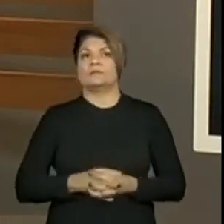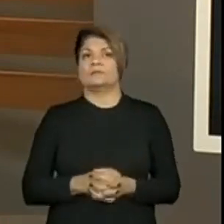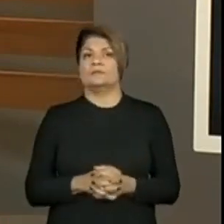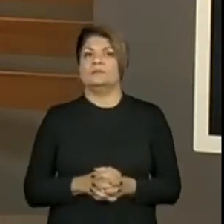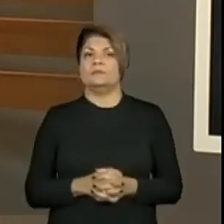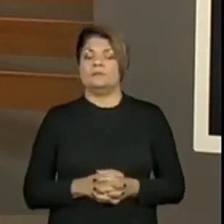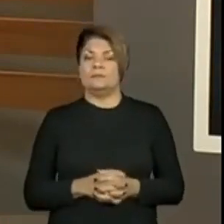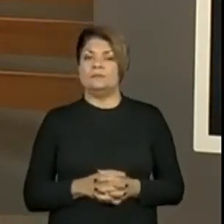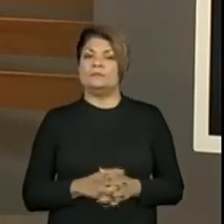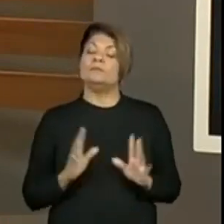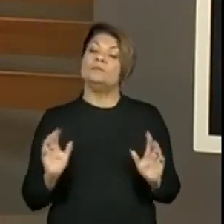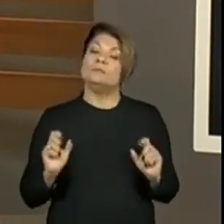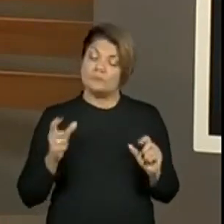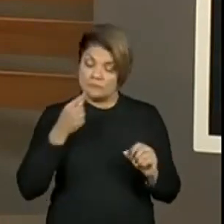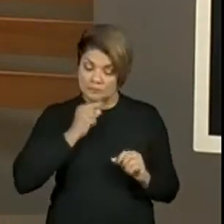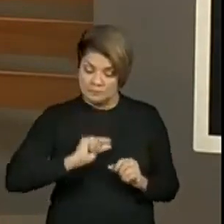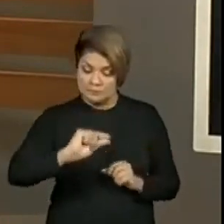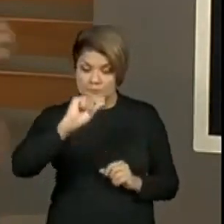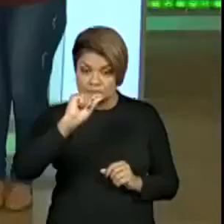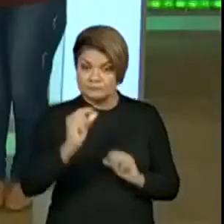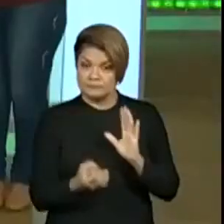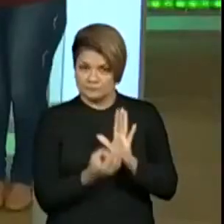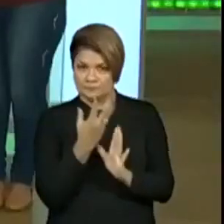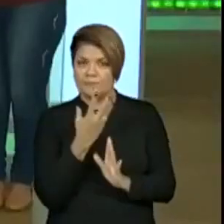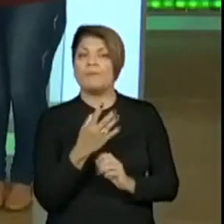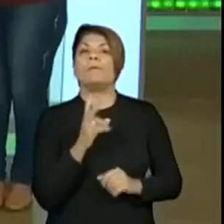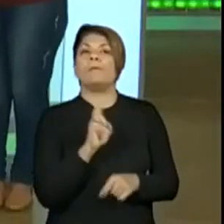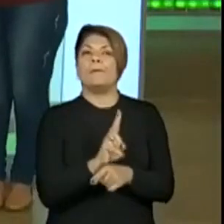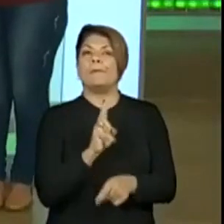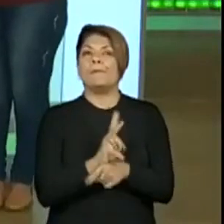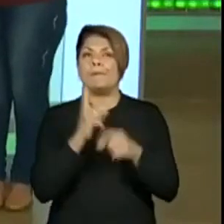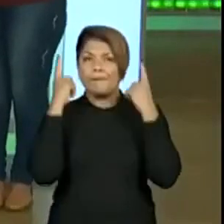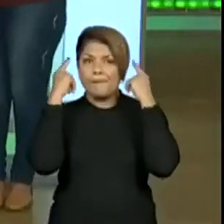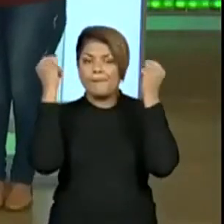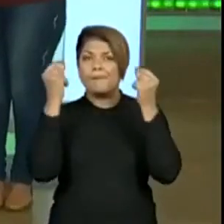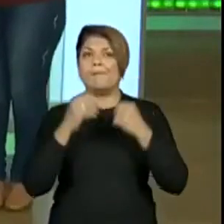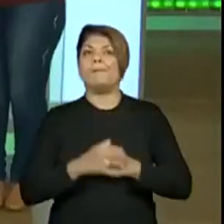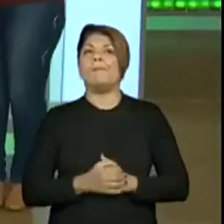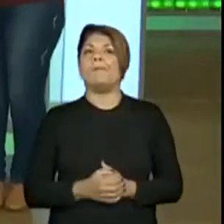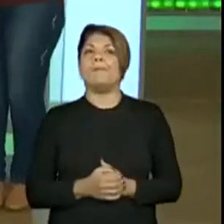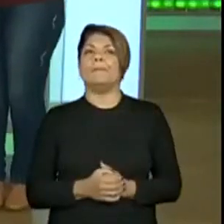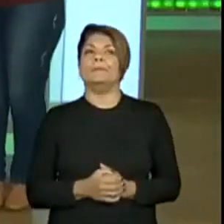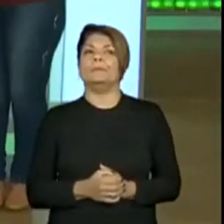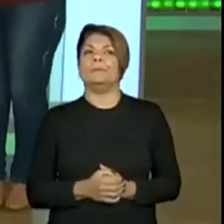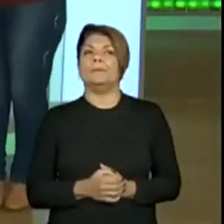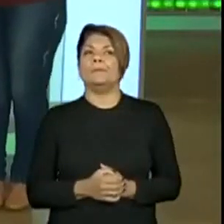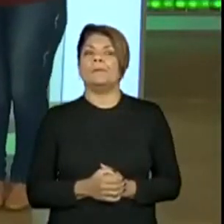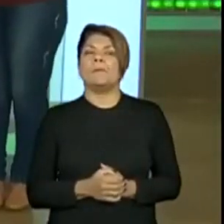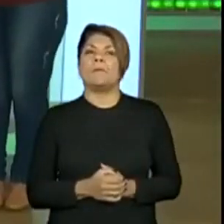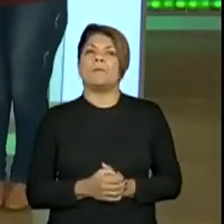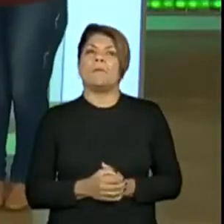Então apareceu o mago Gael, que é guardião, junto com os duendes. Vamos para o próximo.